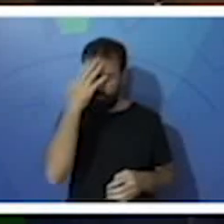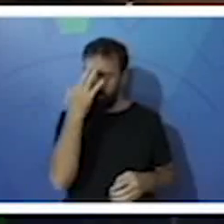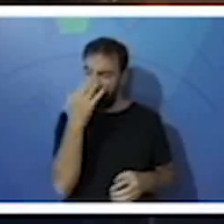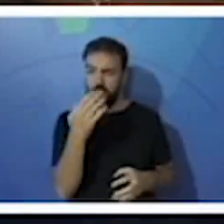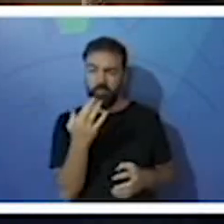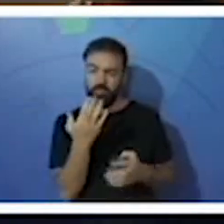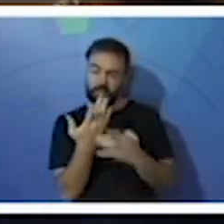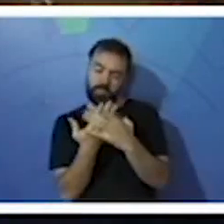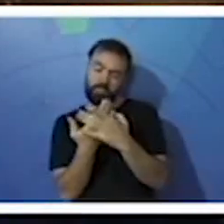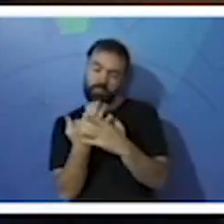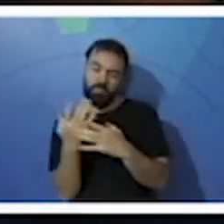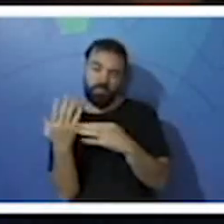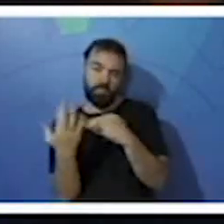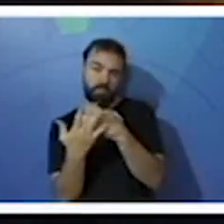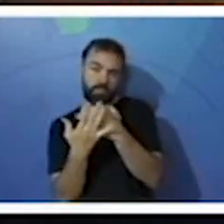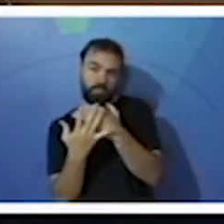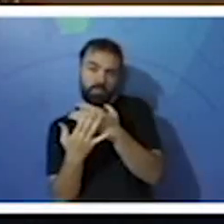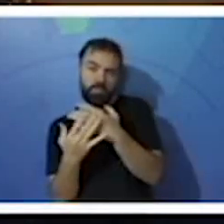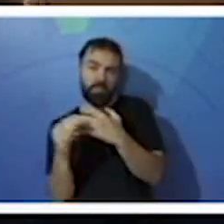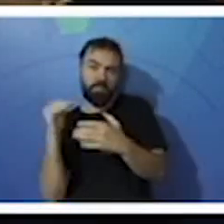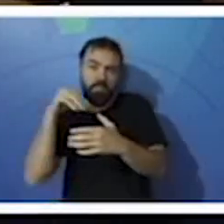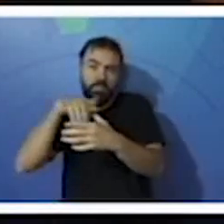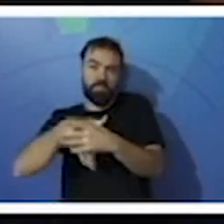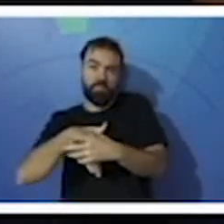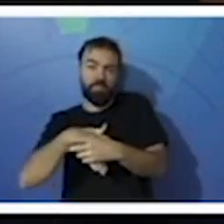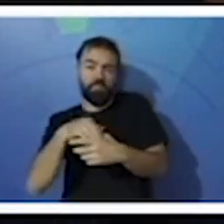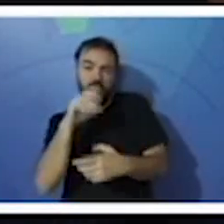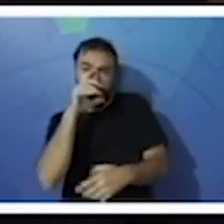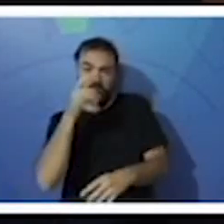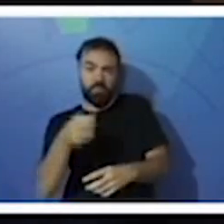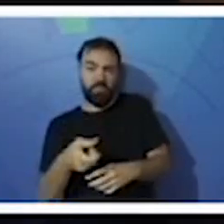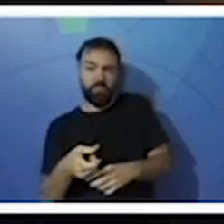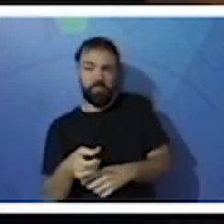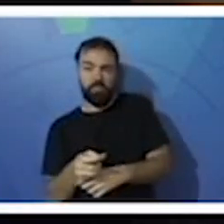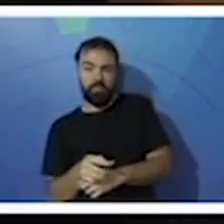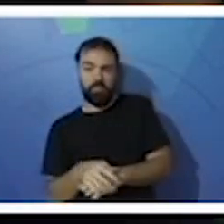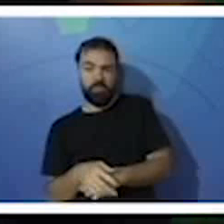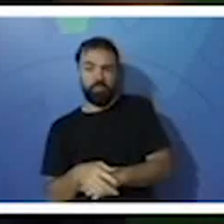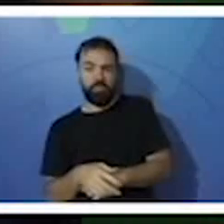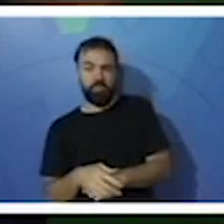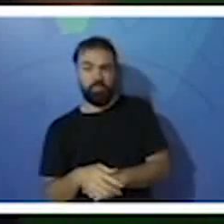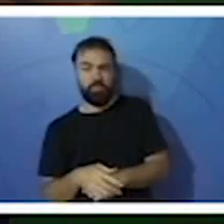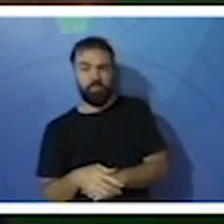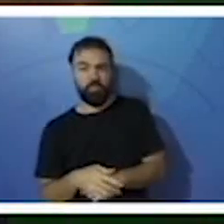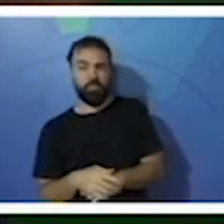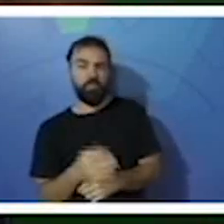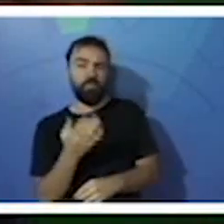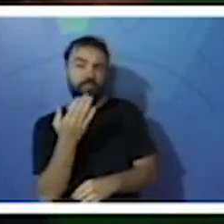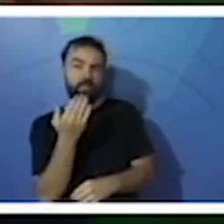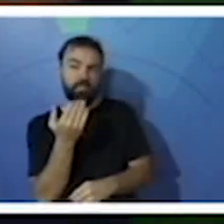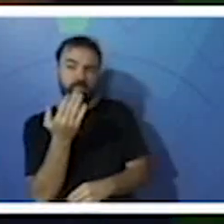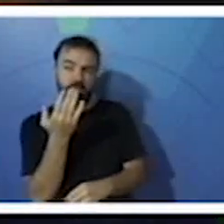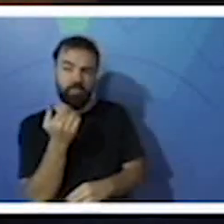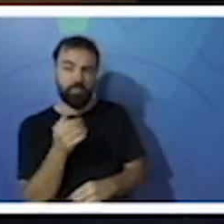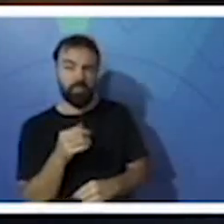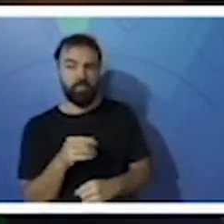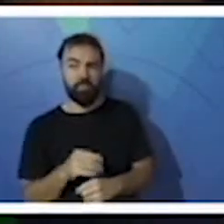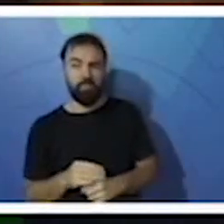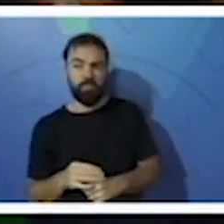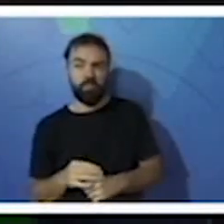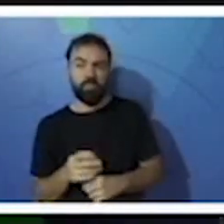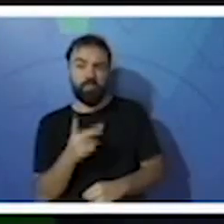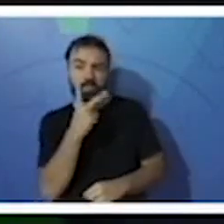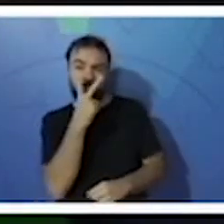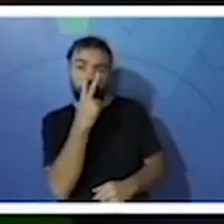tem na parte interna, por dentro do bico. Faz com que se alimente de forma muito